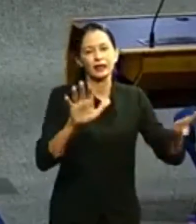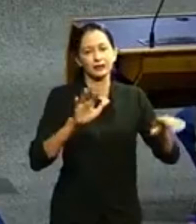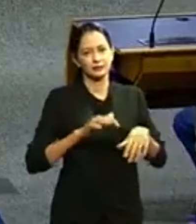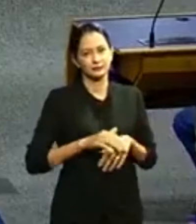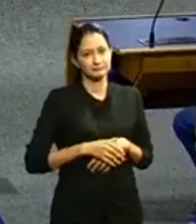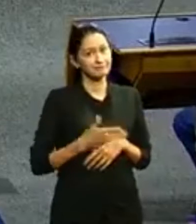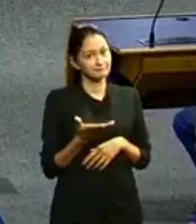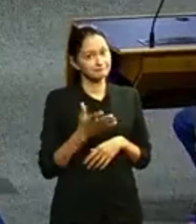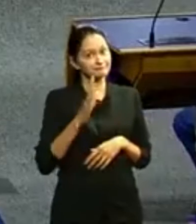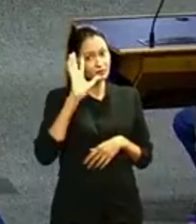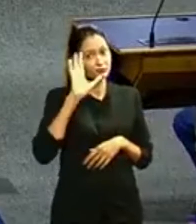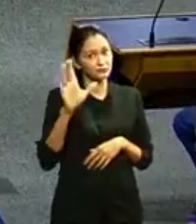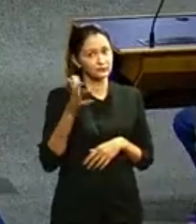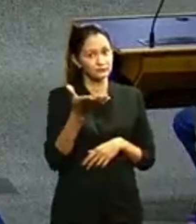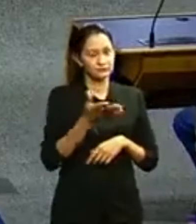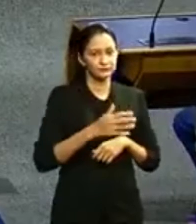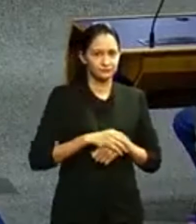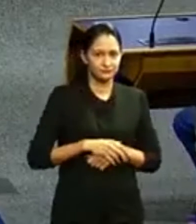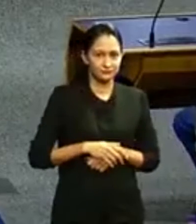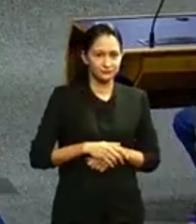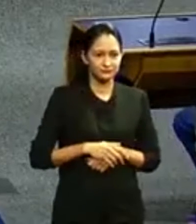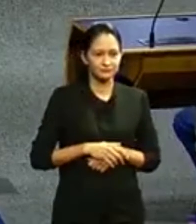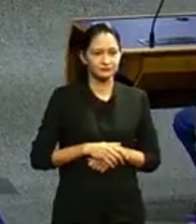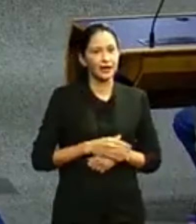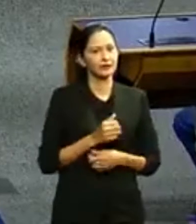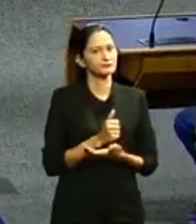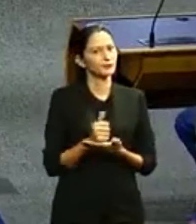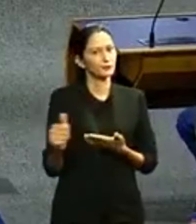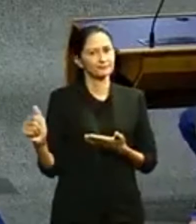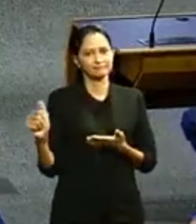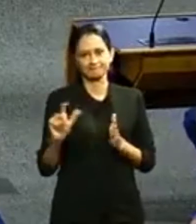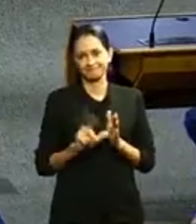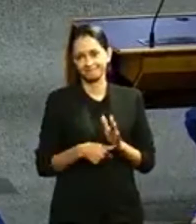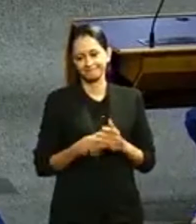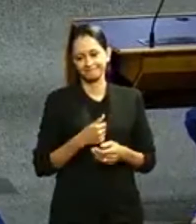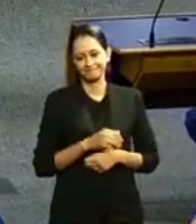pra ser um problema de vocês. Porque aí pode ser tarde demais.